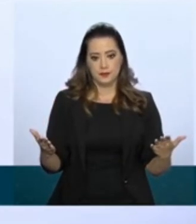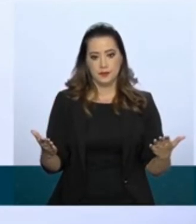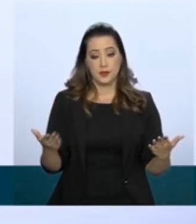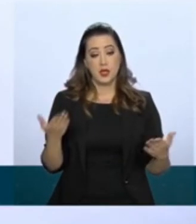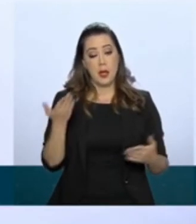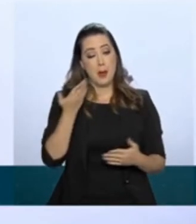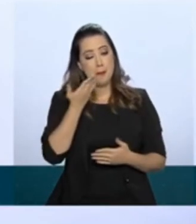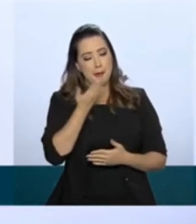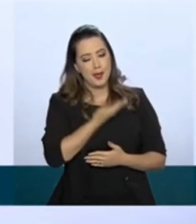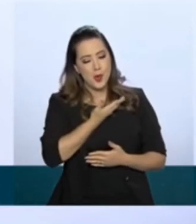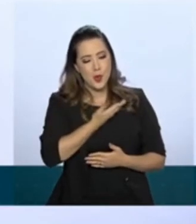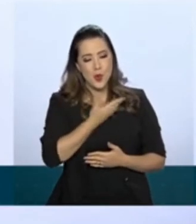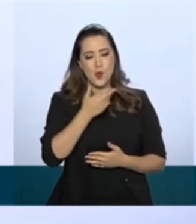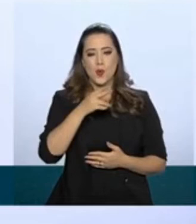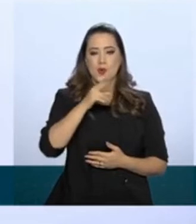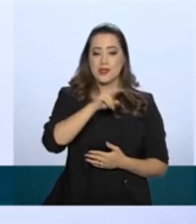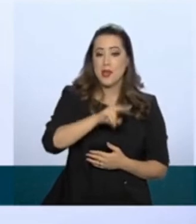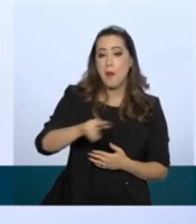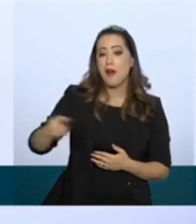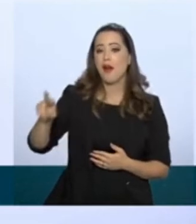meus irmãos parlamentares,